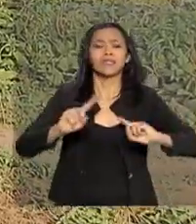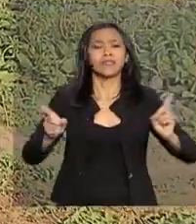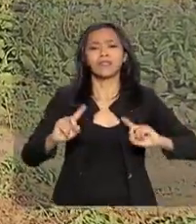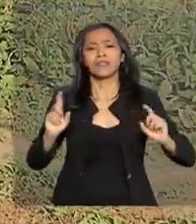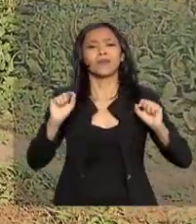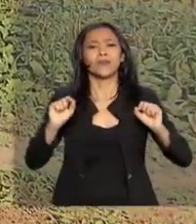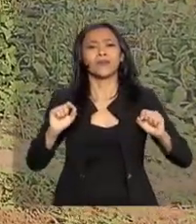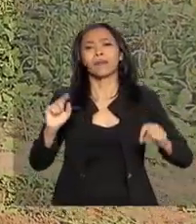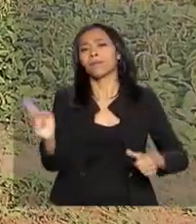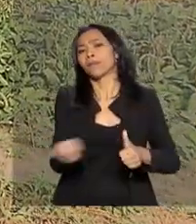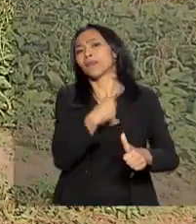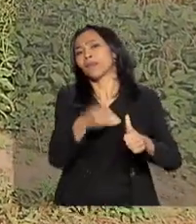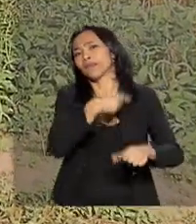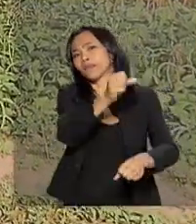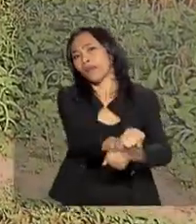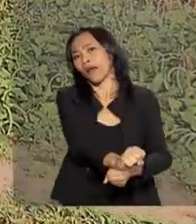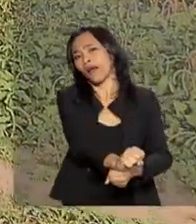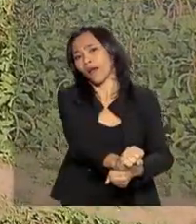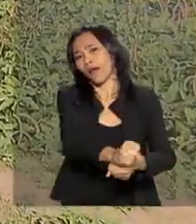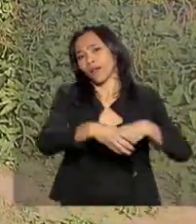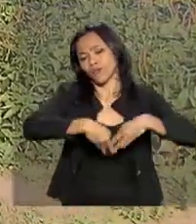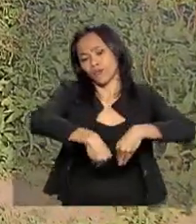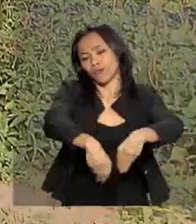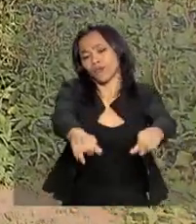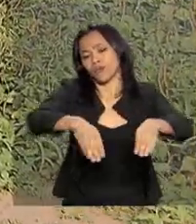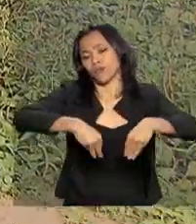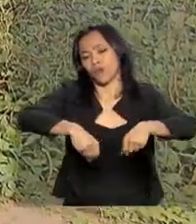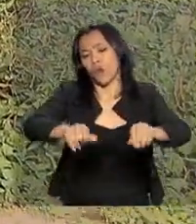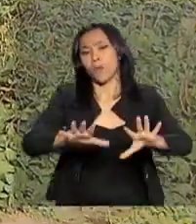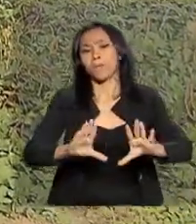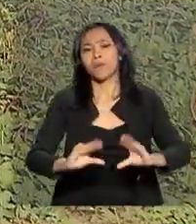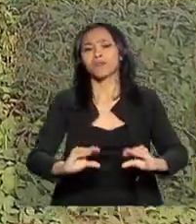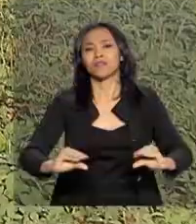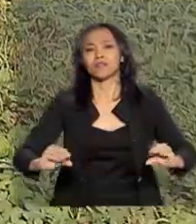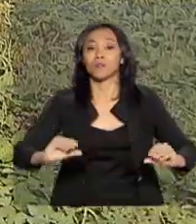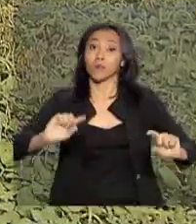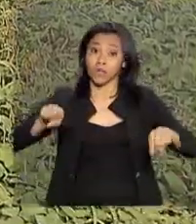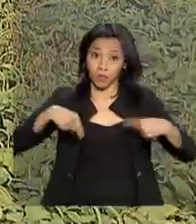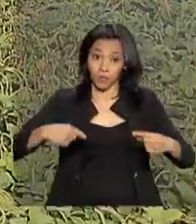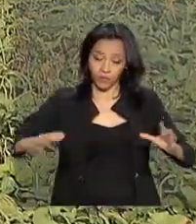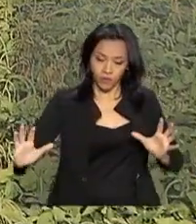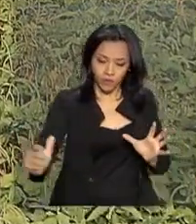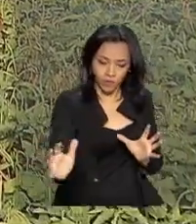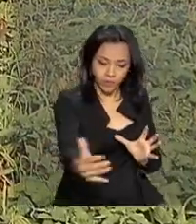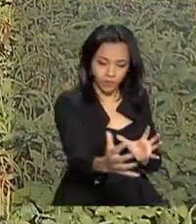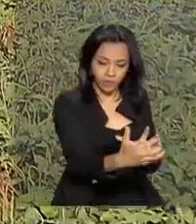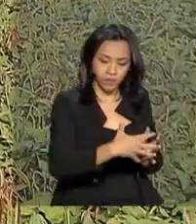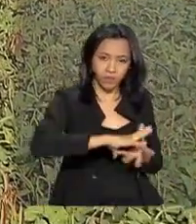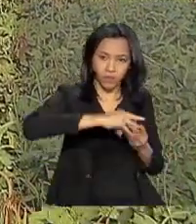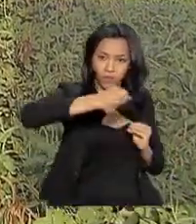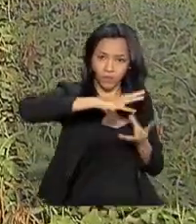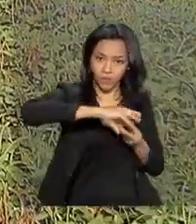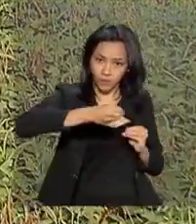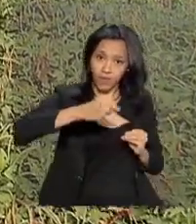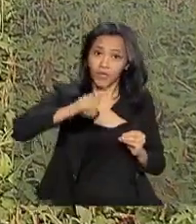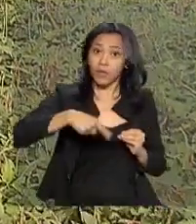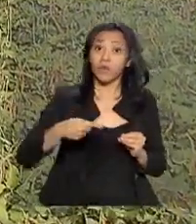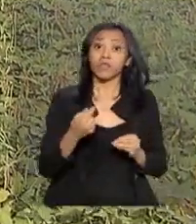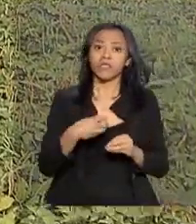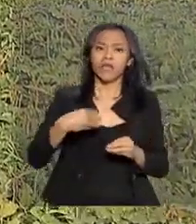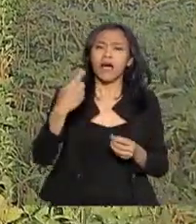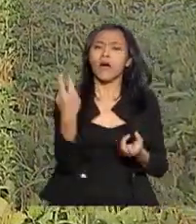processo de aração, que deixa o solo mais macio. Depois da colheita, os restos das plantas viram adubos